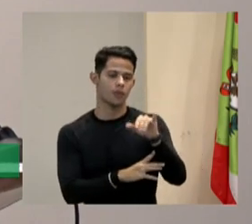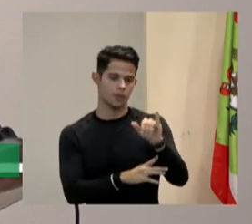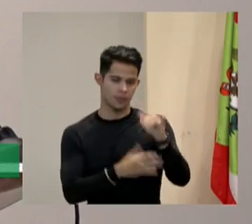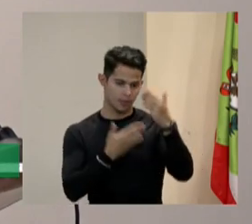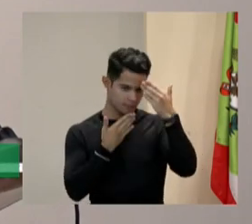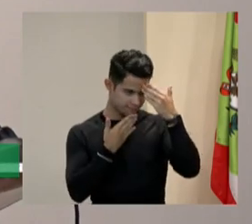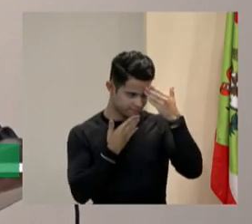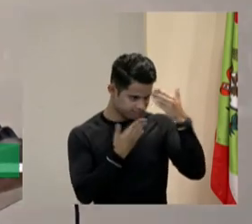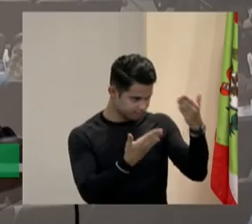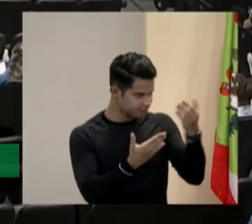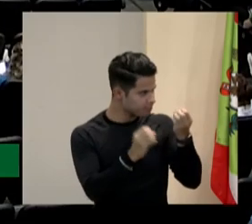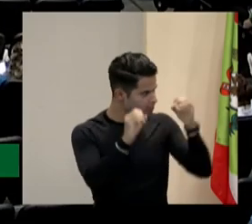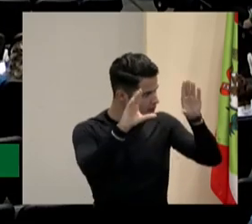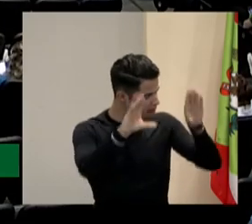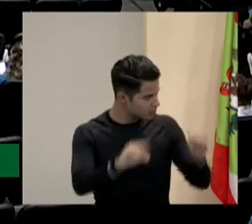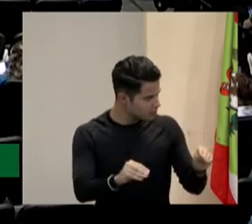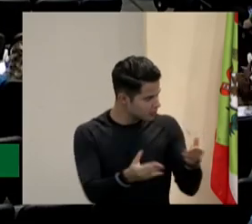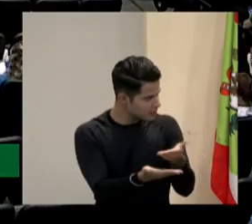Boa noite.